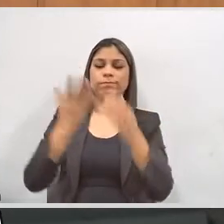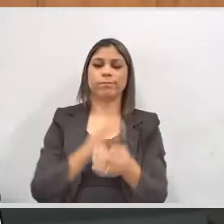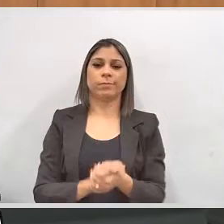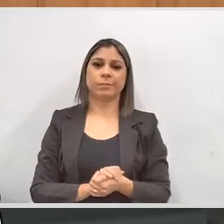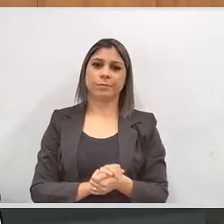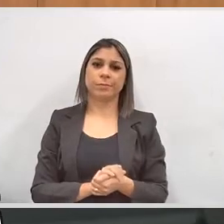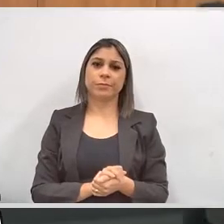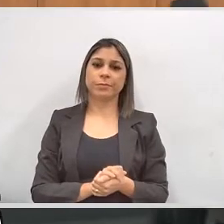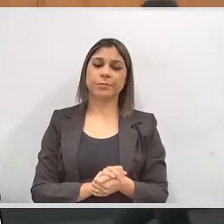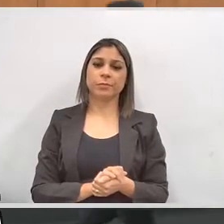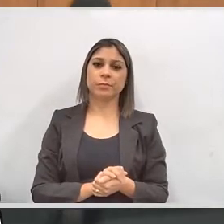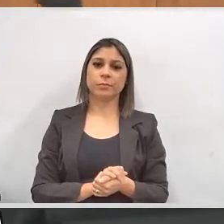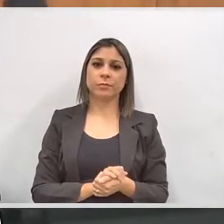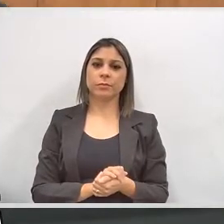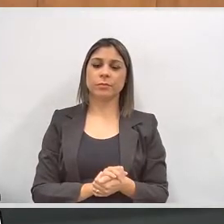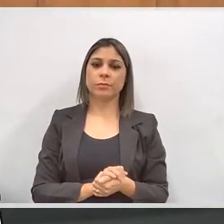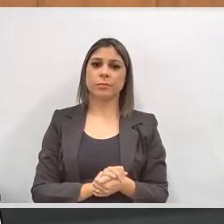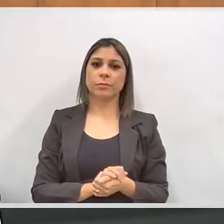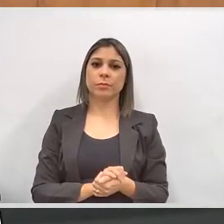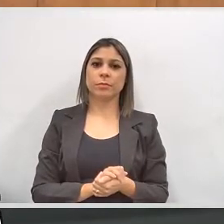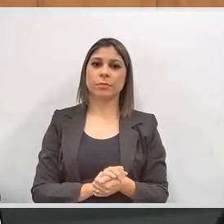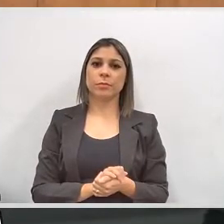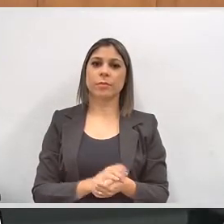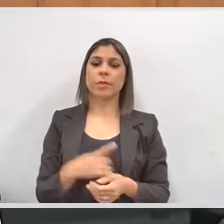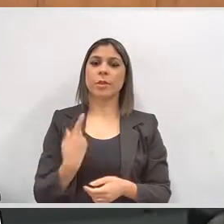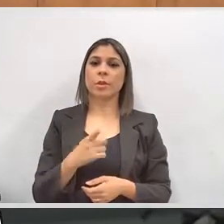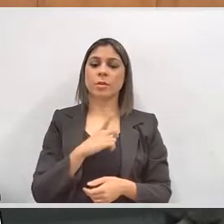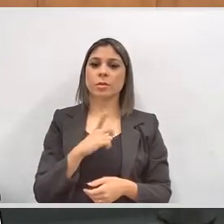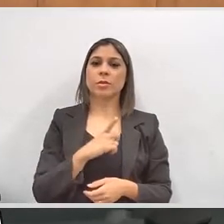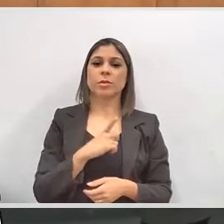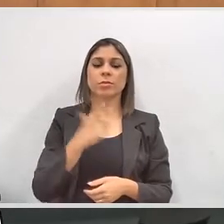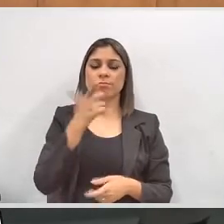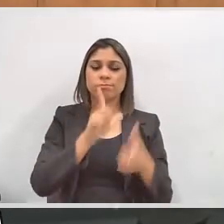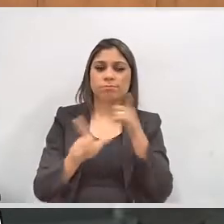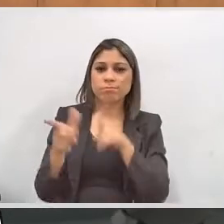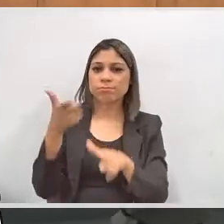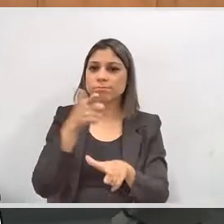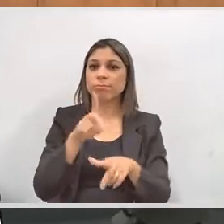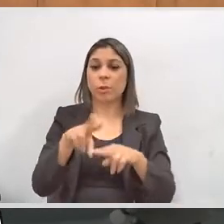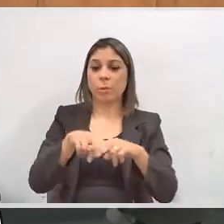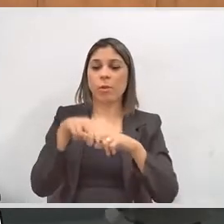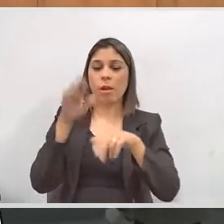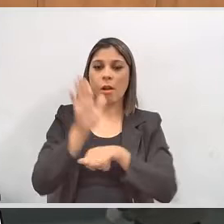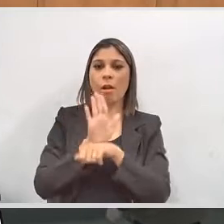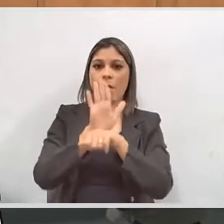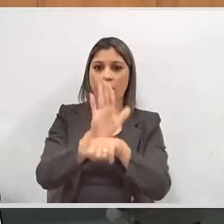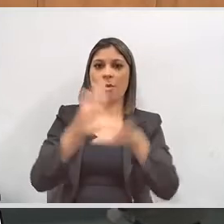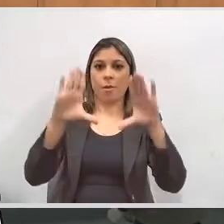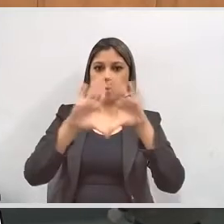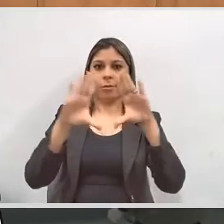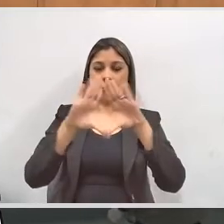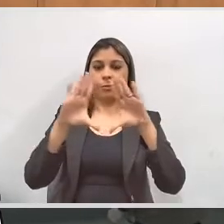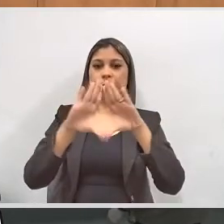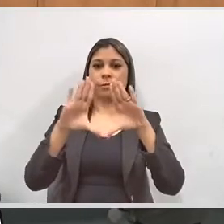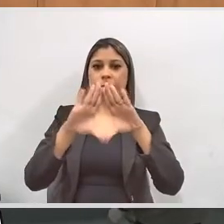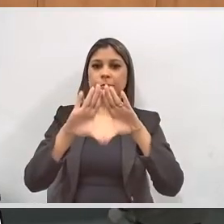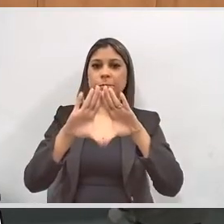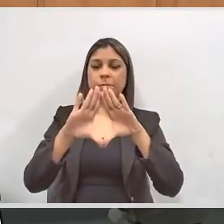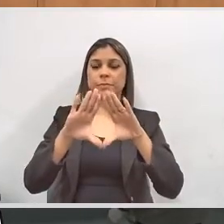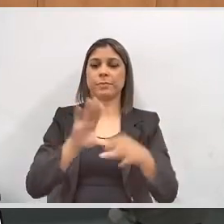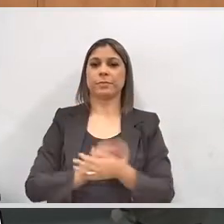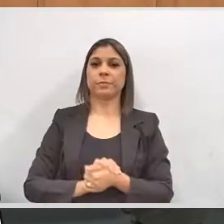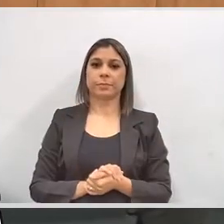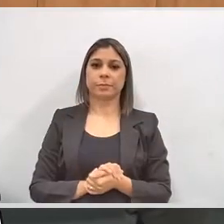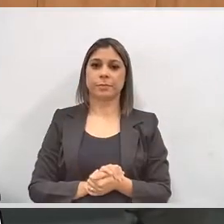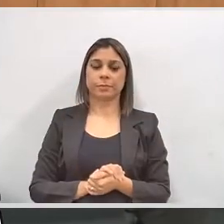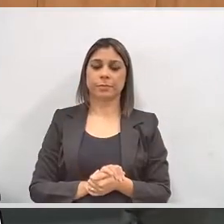a nosso trabalho também. E a gente tem feito muitas conquistas, Duarte, graças a bem esse apoio que a Assembleia e que a sua comissão